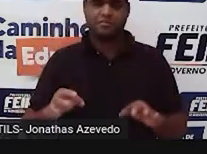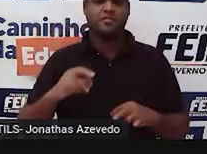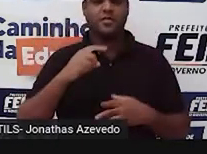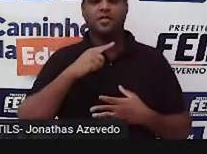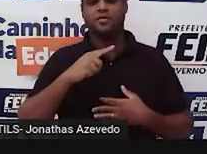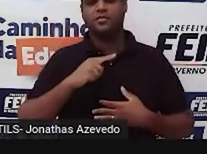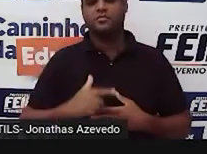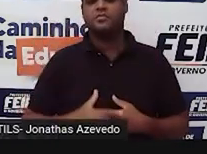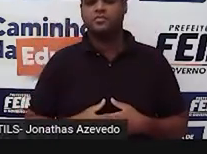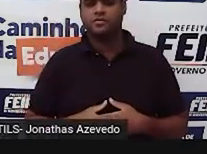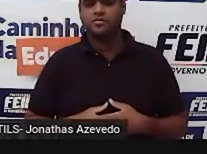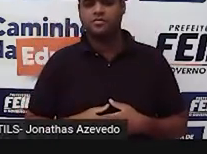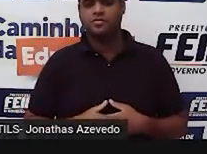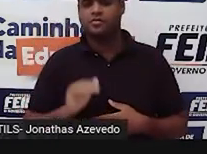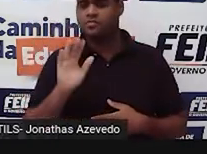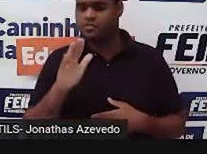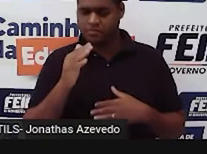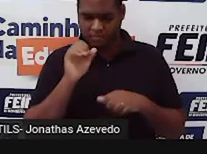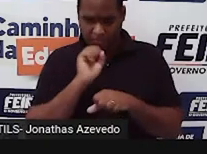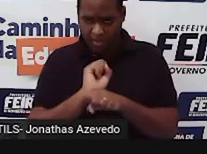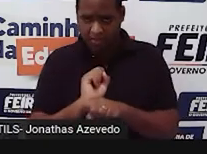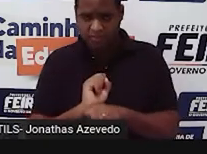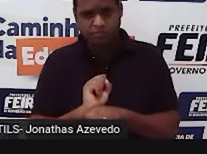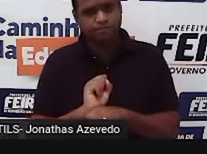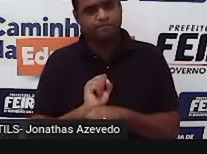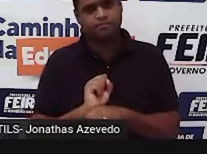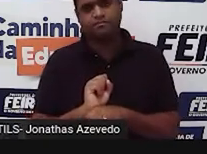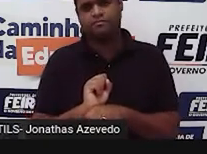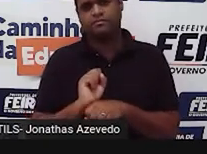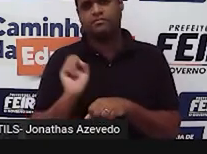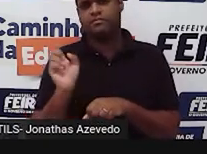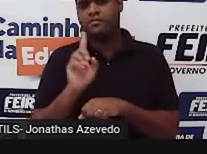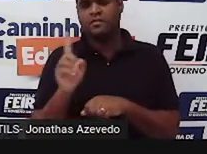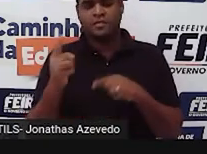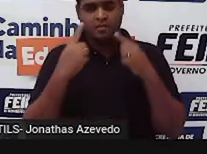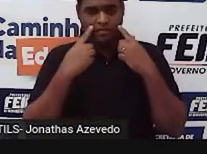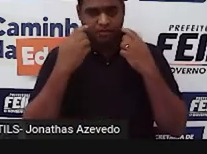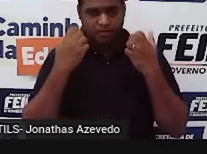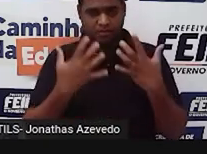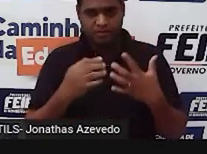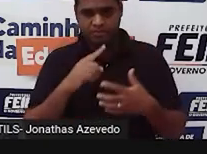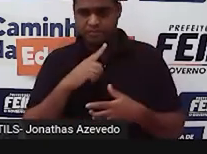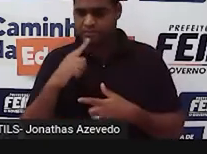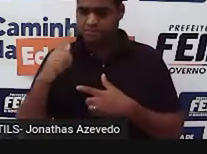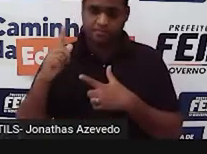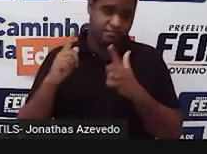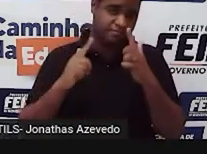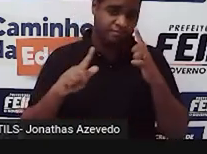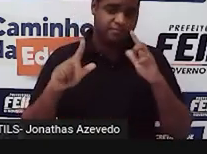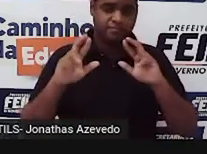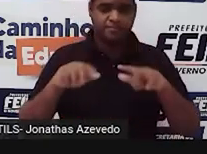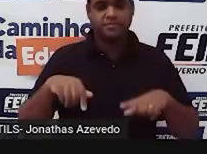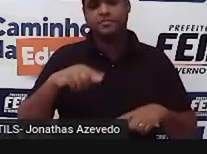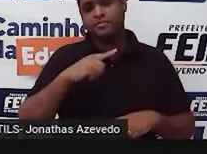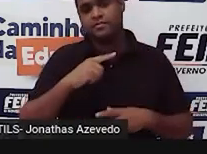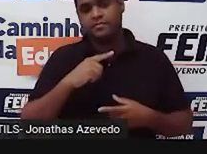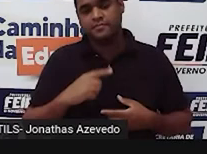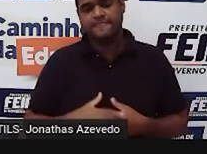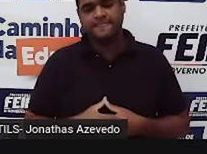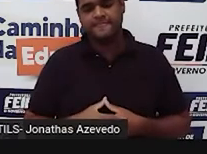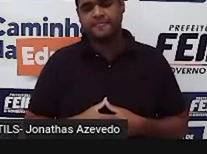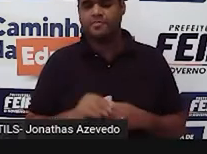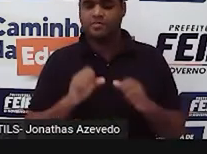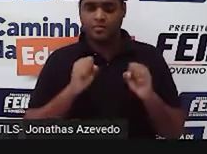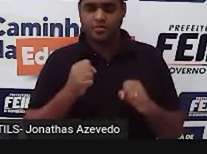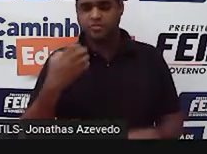Mas não para por aí. A gente vai ver isso com os outros lados, tá bom? Tem que ver isso com o lado